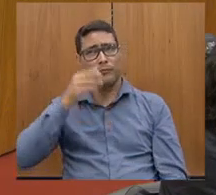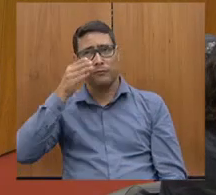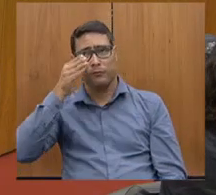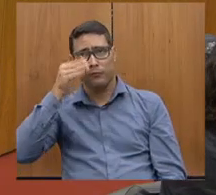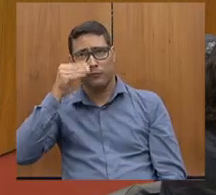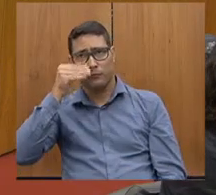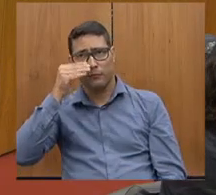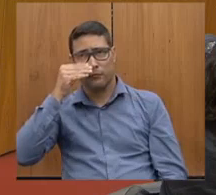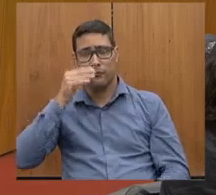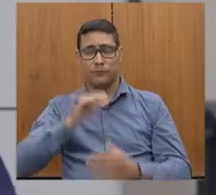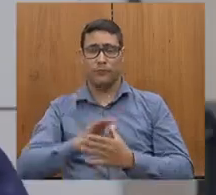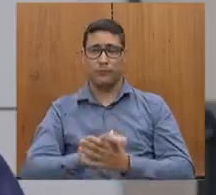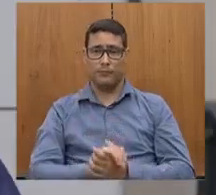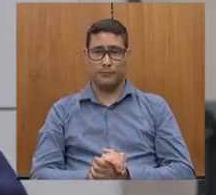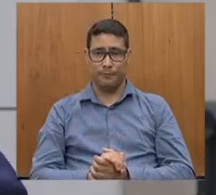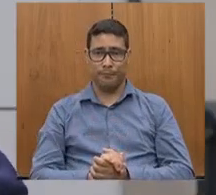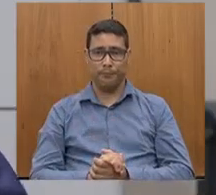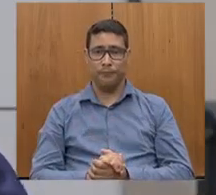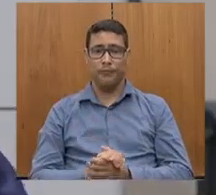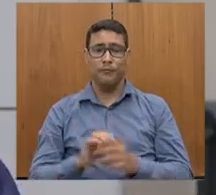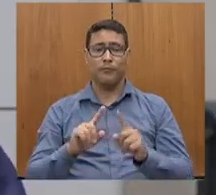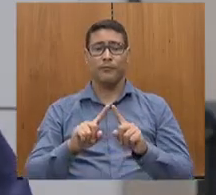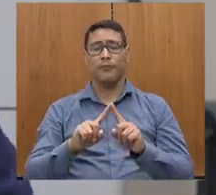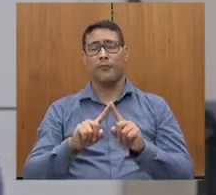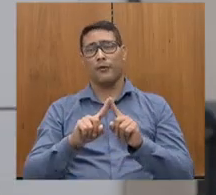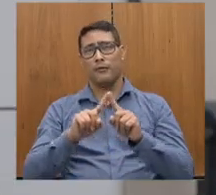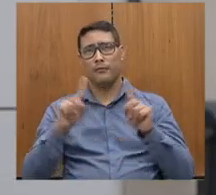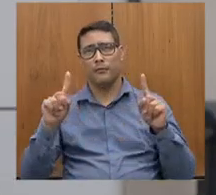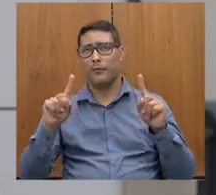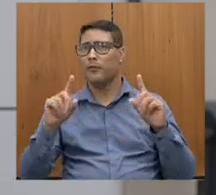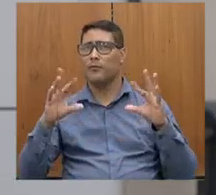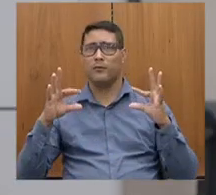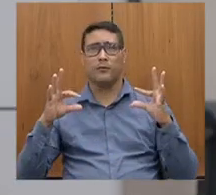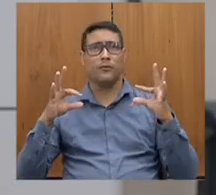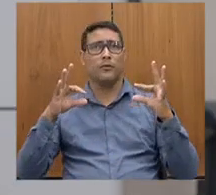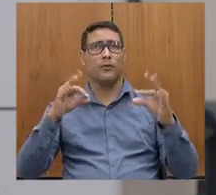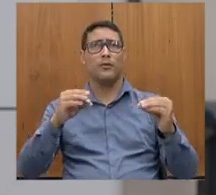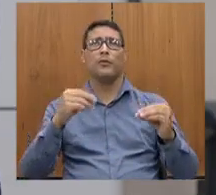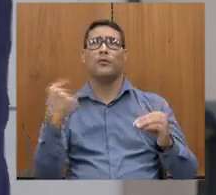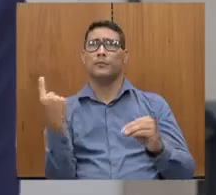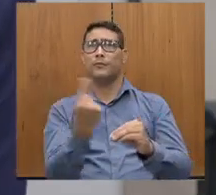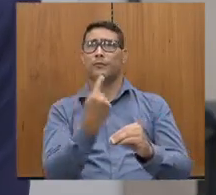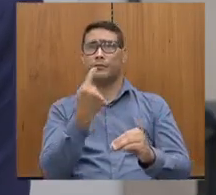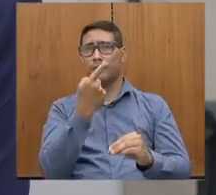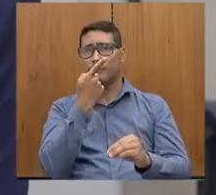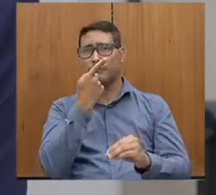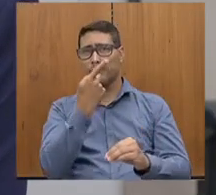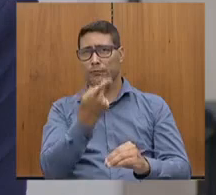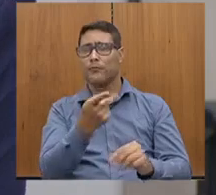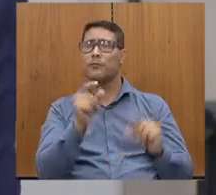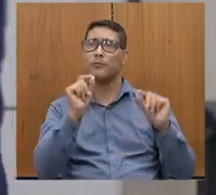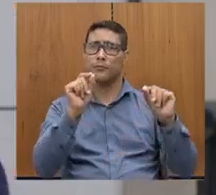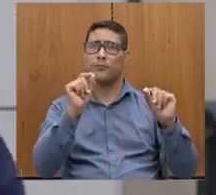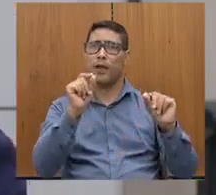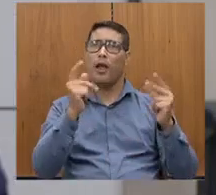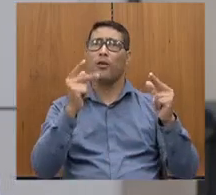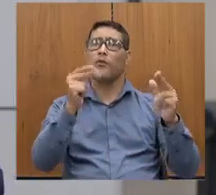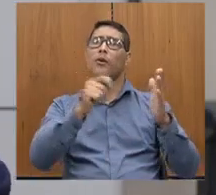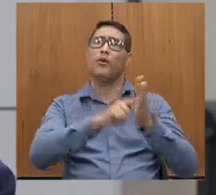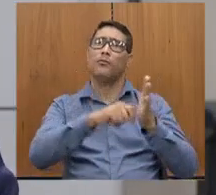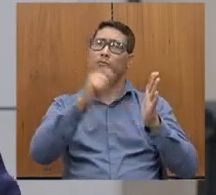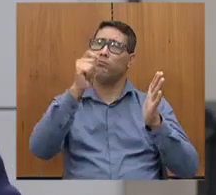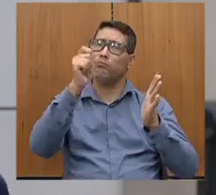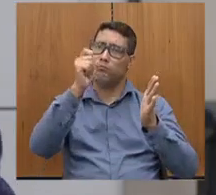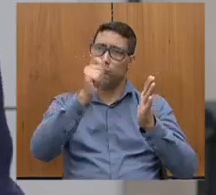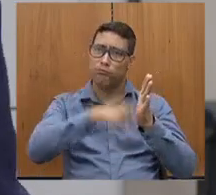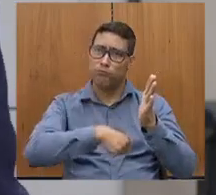Servia de Fala, sabe o Servia de e não só a Servia de Dalmo, João Leite, todos falaram, é assinar embaixo, é assinar embaixo,